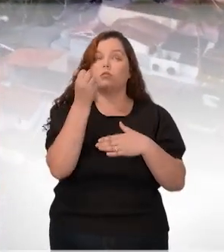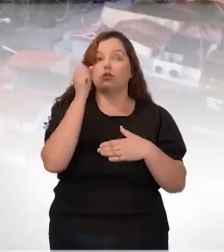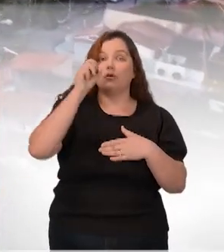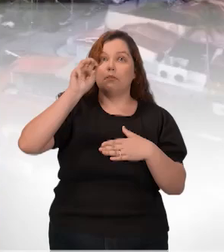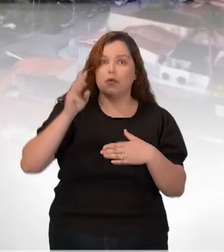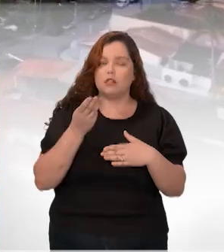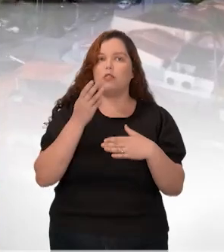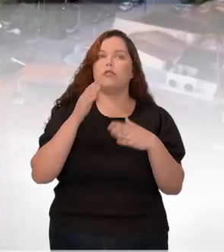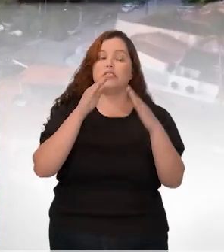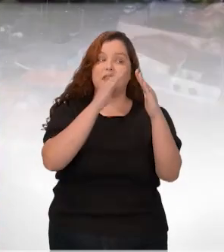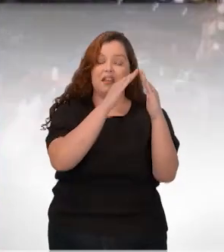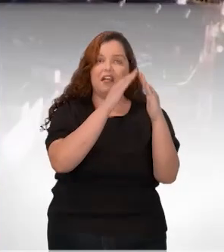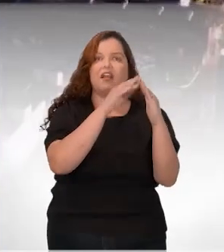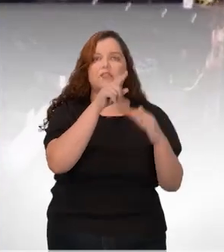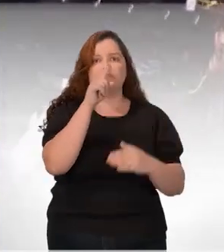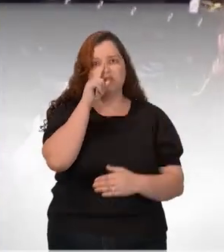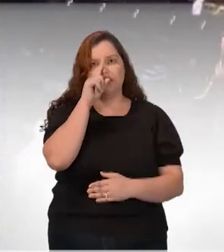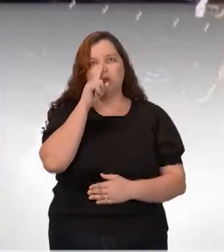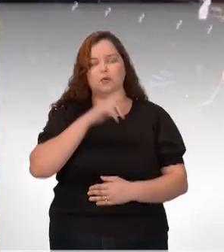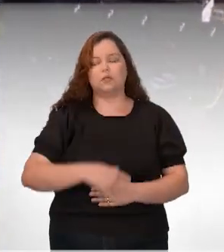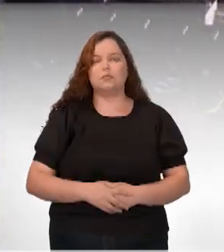no nosso país que vivem em área de risco.